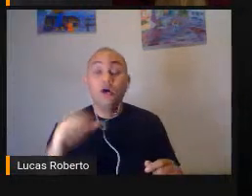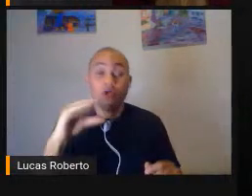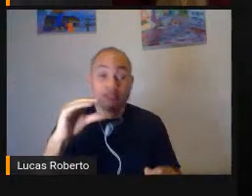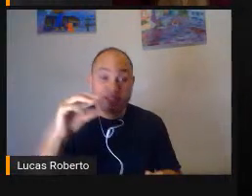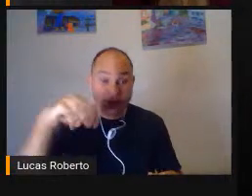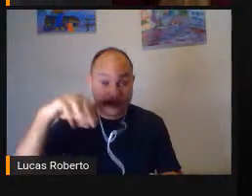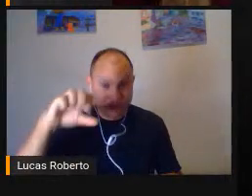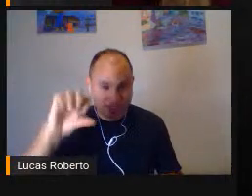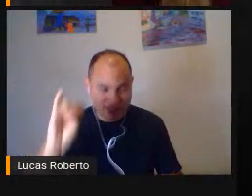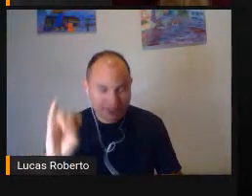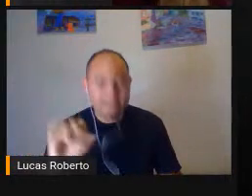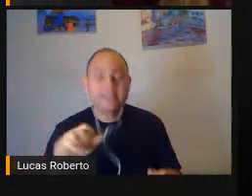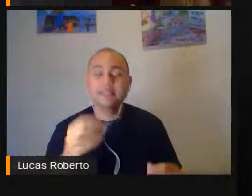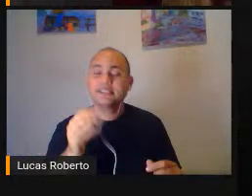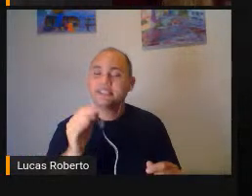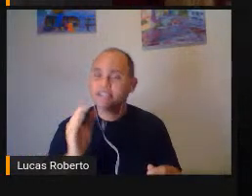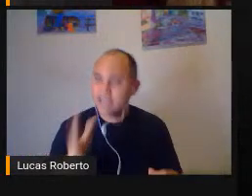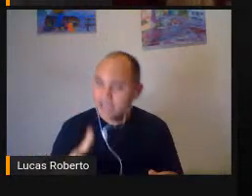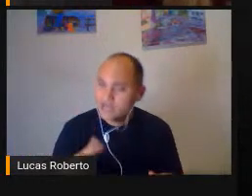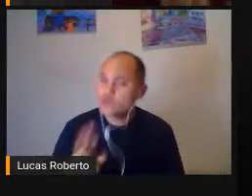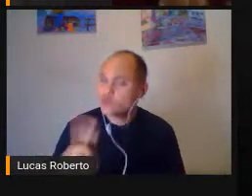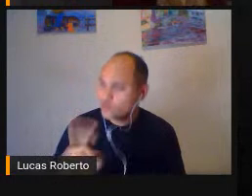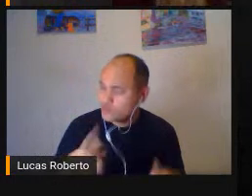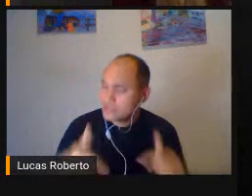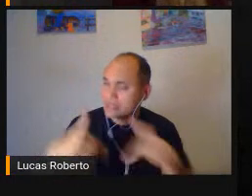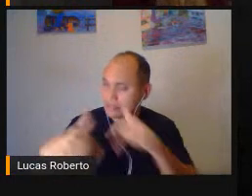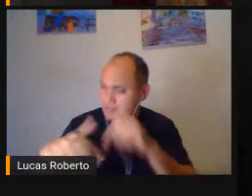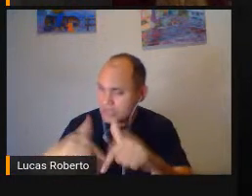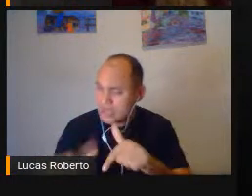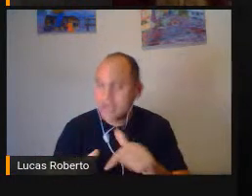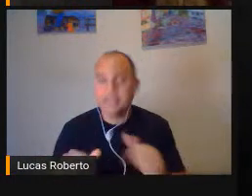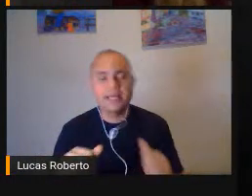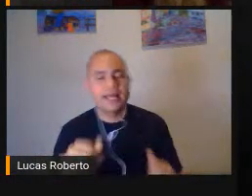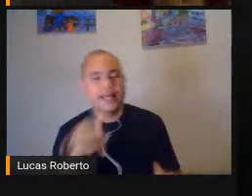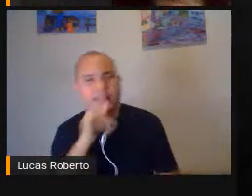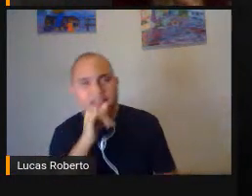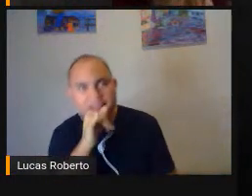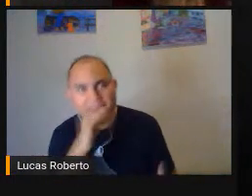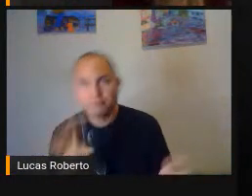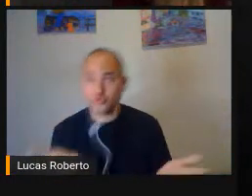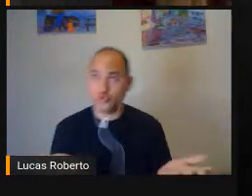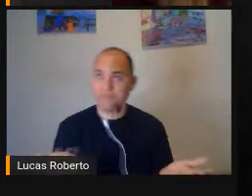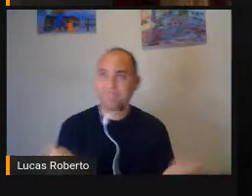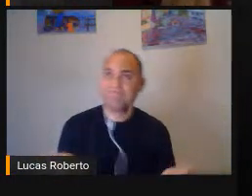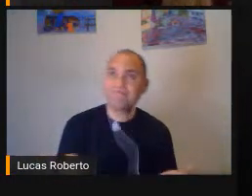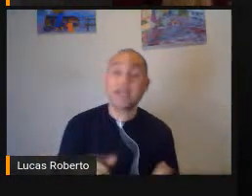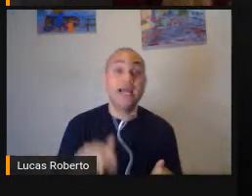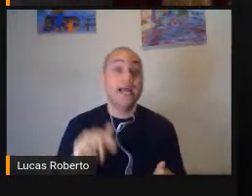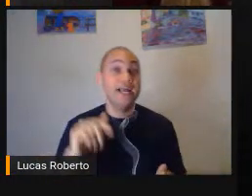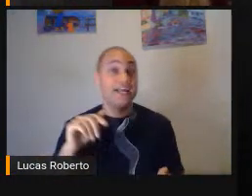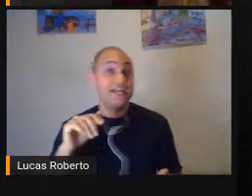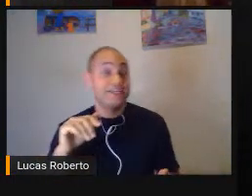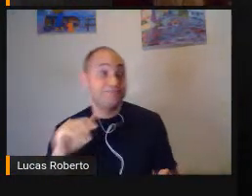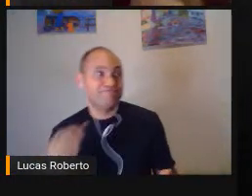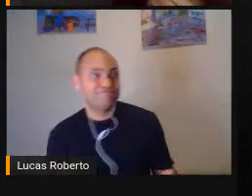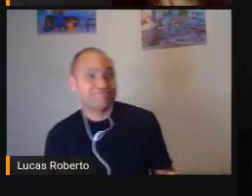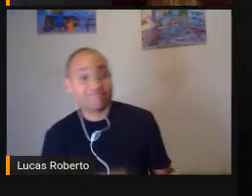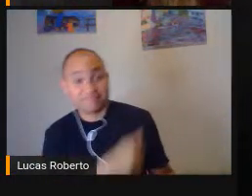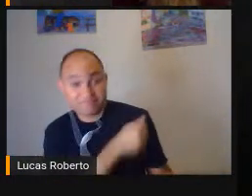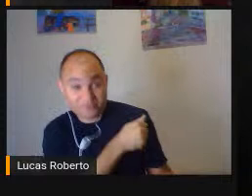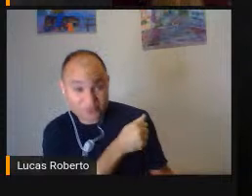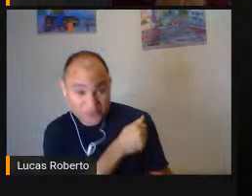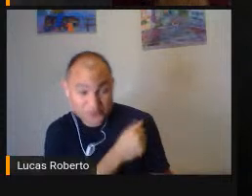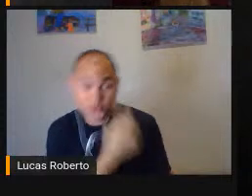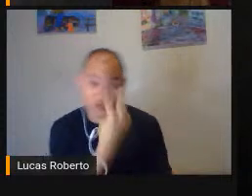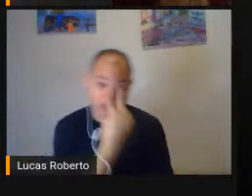Elas precisam Já começar Se for o caso Da criança cega Já ter contato De maneira lúdica Com o braile Também já conhecer Rótulos de